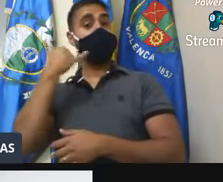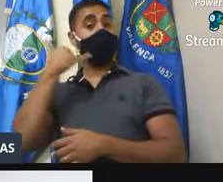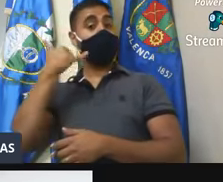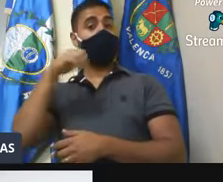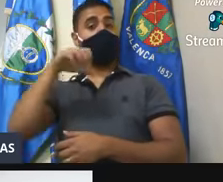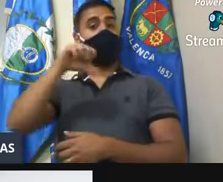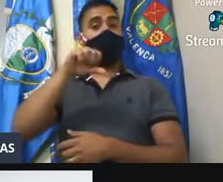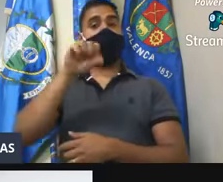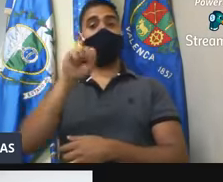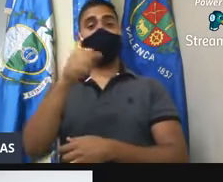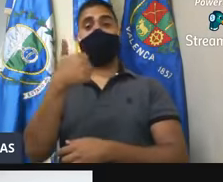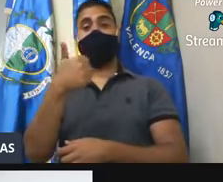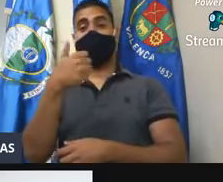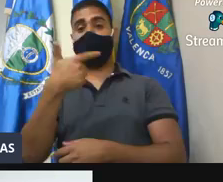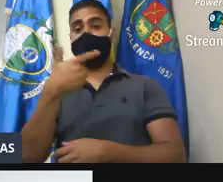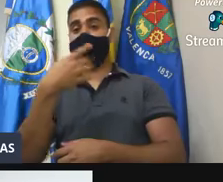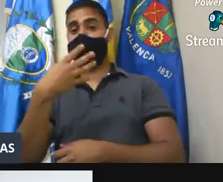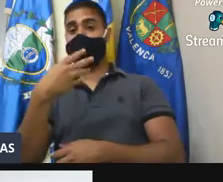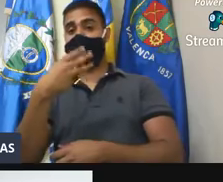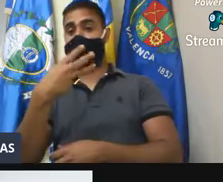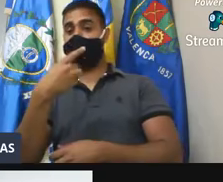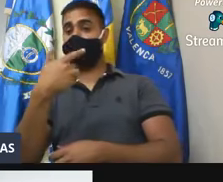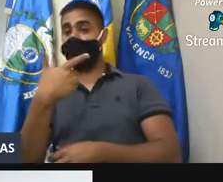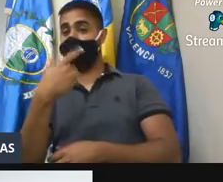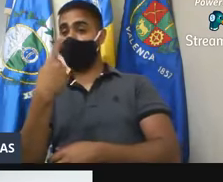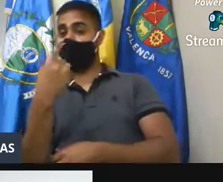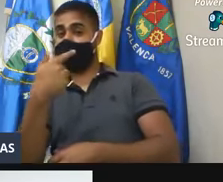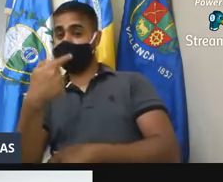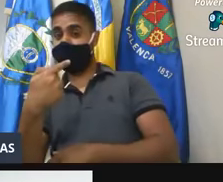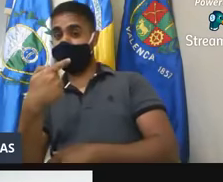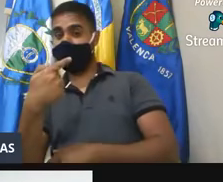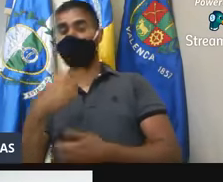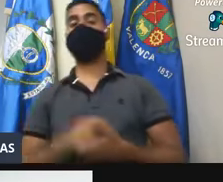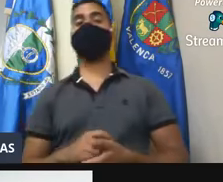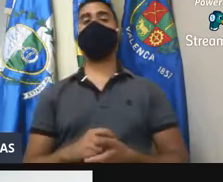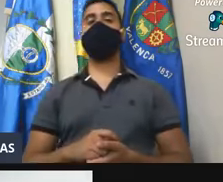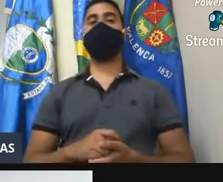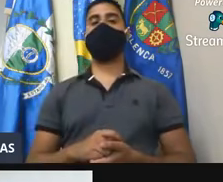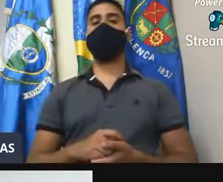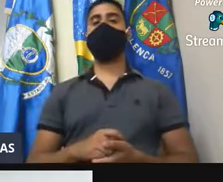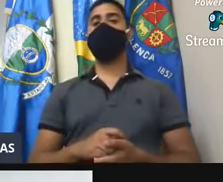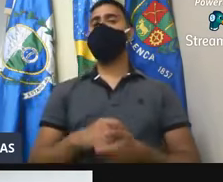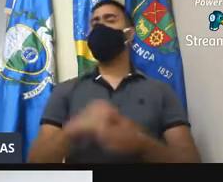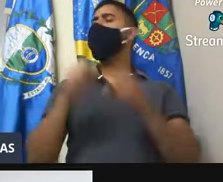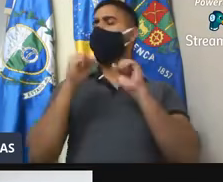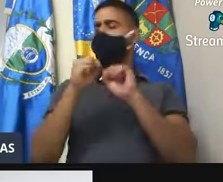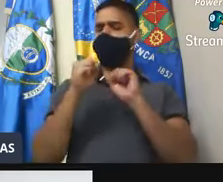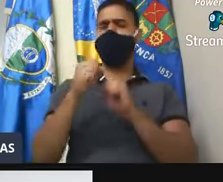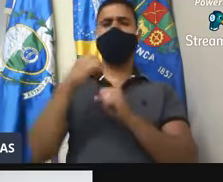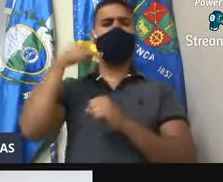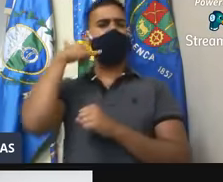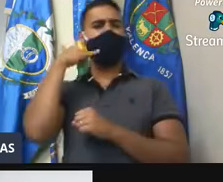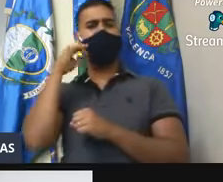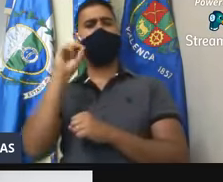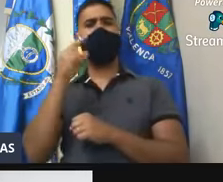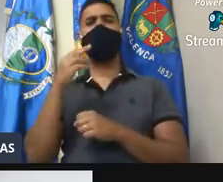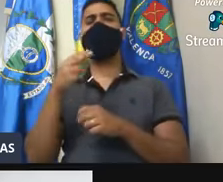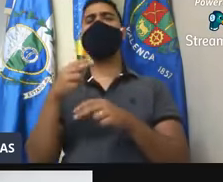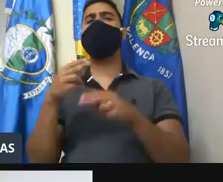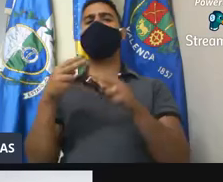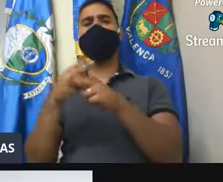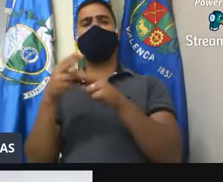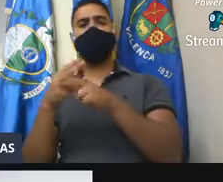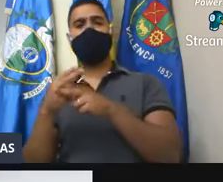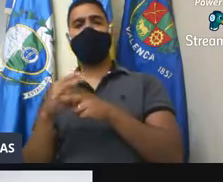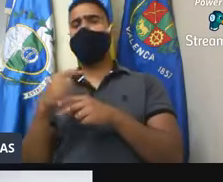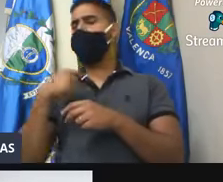981-243217. Anota aí. 981-243217. Cachorro cotó